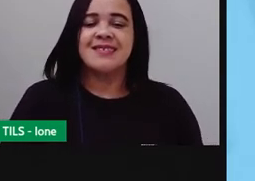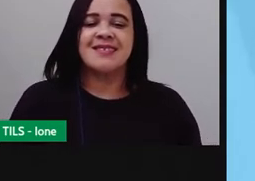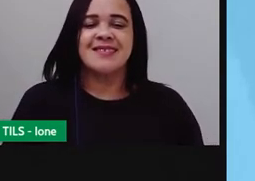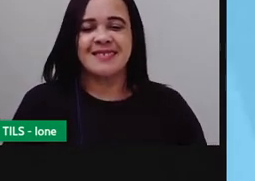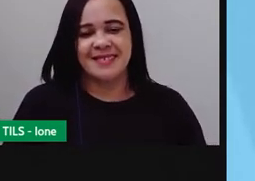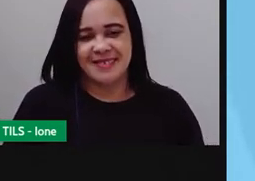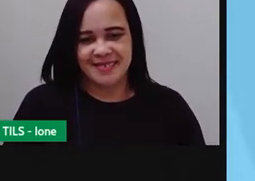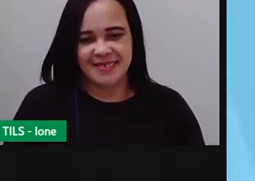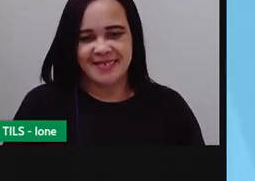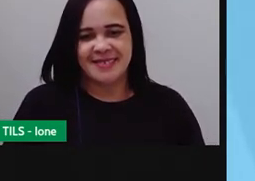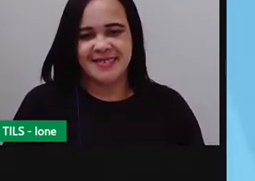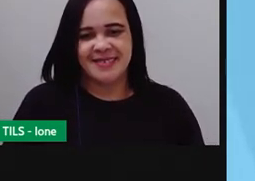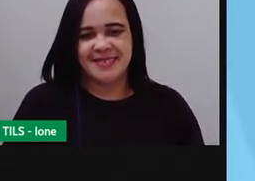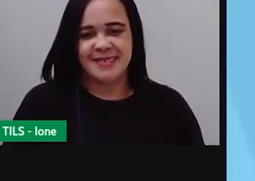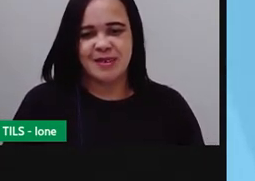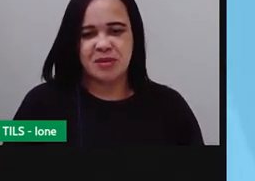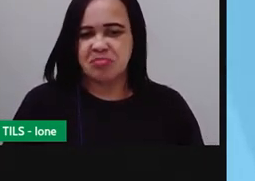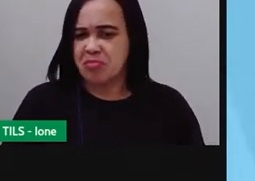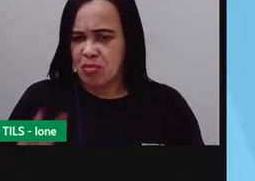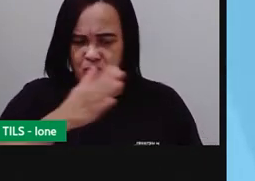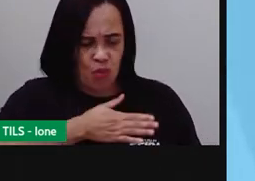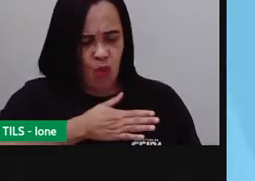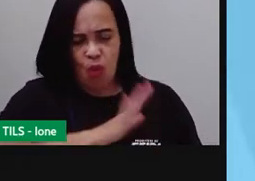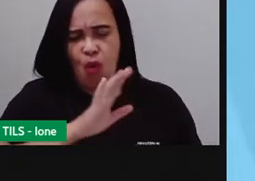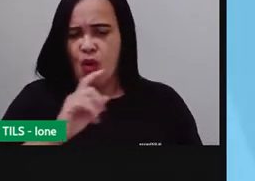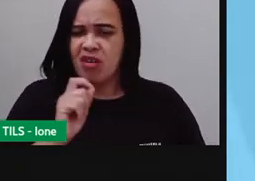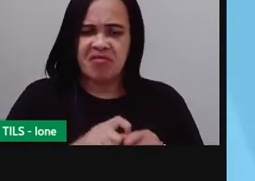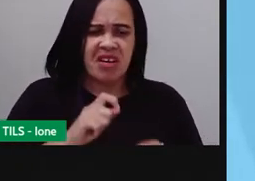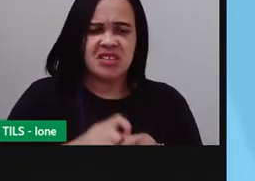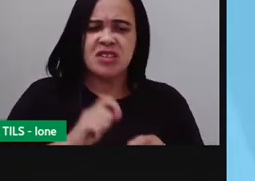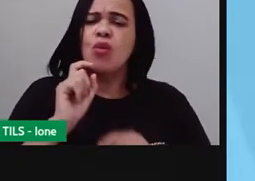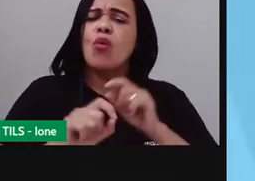o que você não gosta de fazer